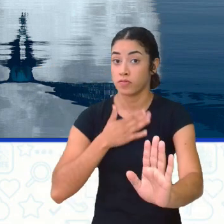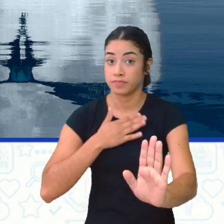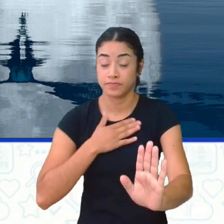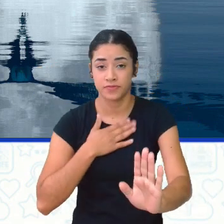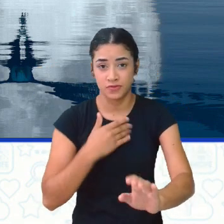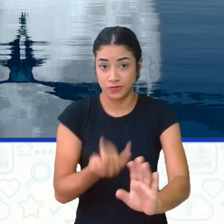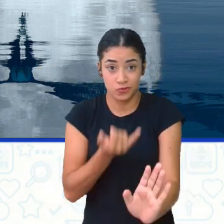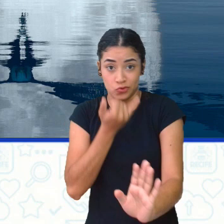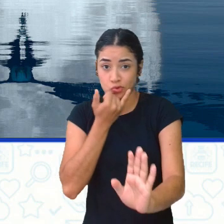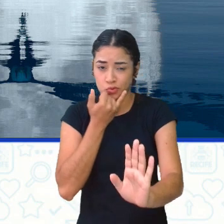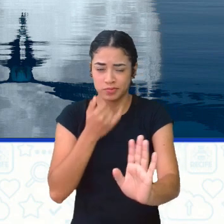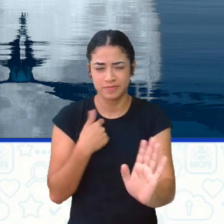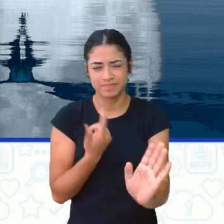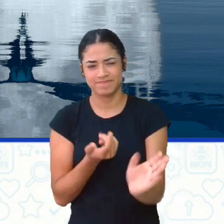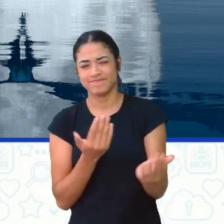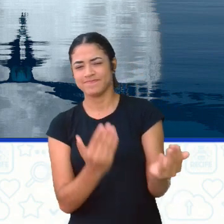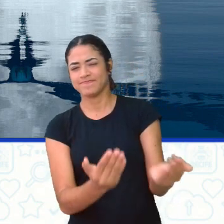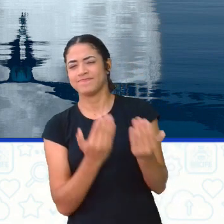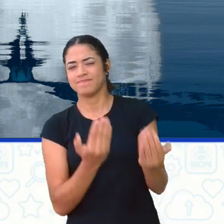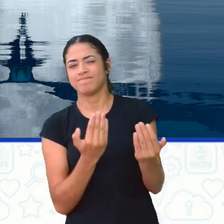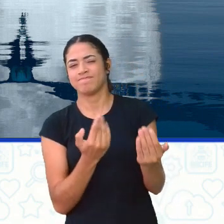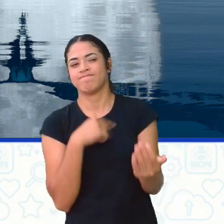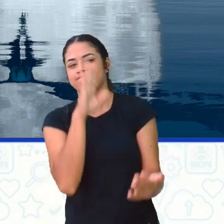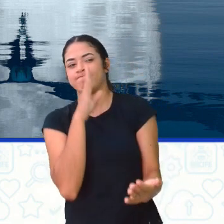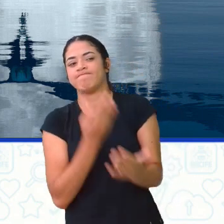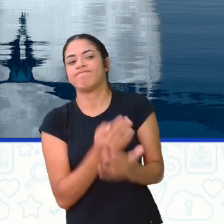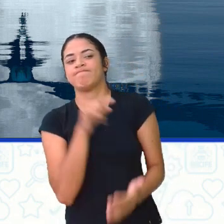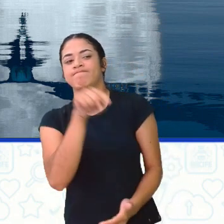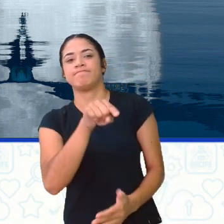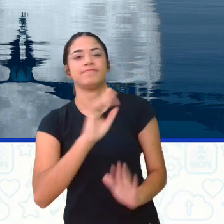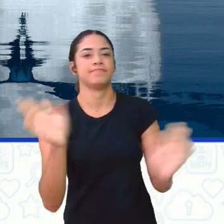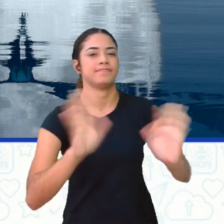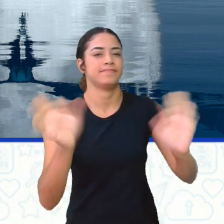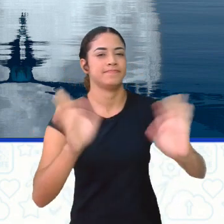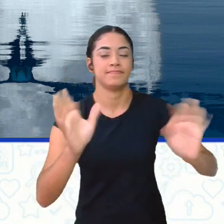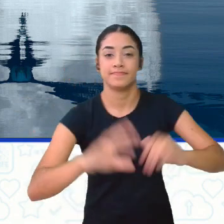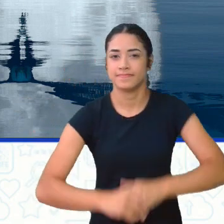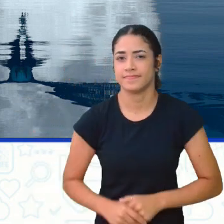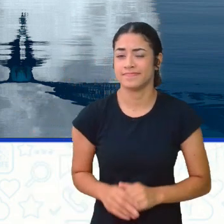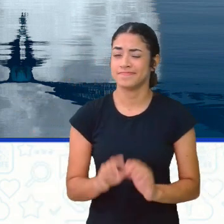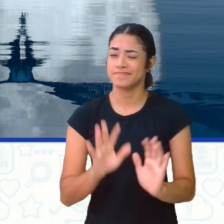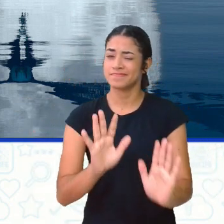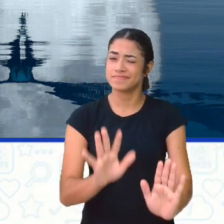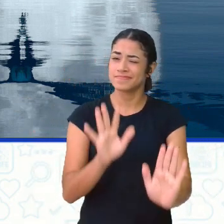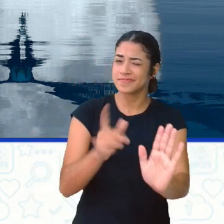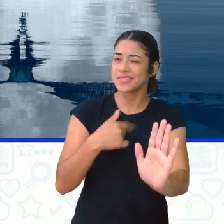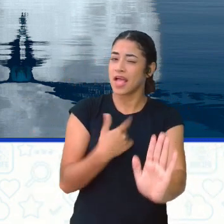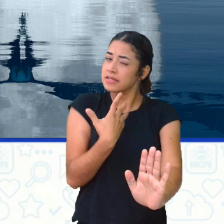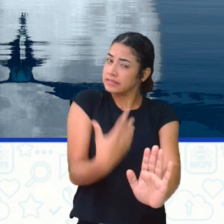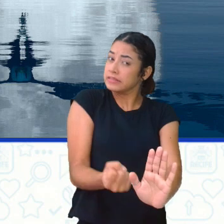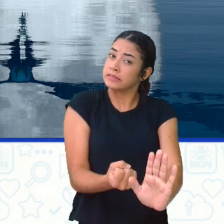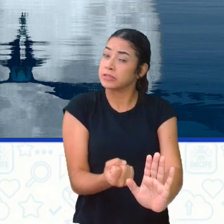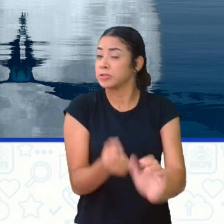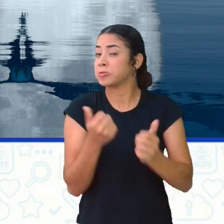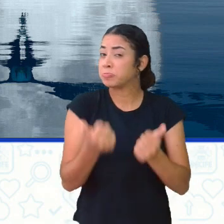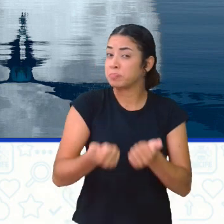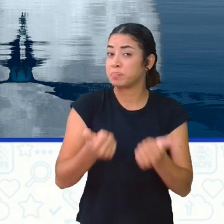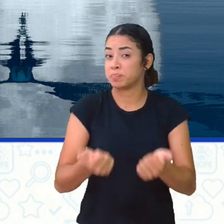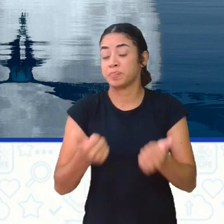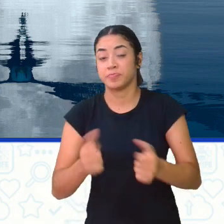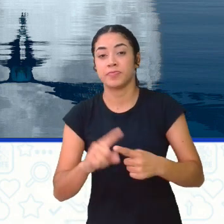falou a desconfiada águia A águia não estava completamente convencida da história do morcego, mas aceitou ele ali, tá certo?